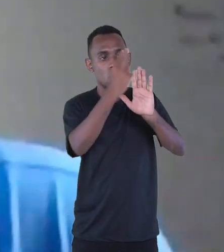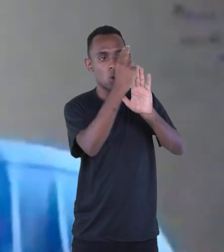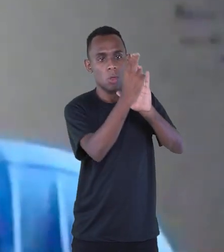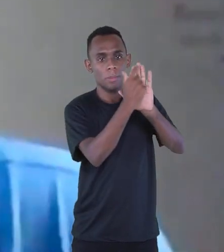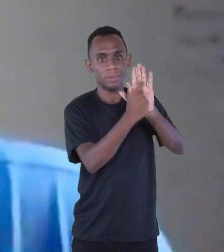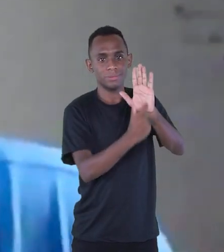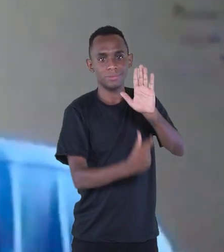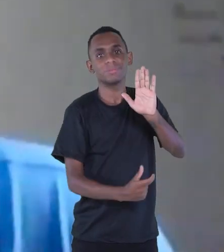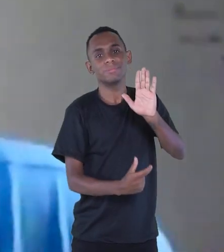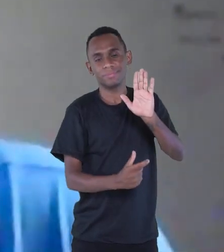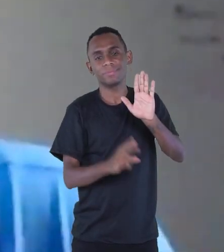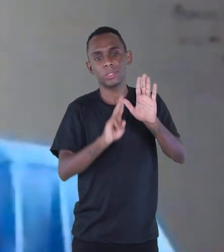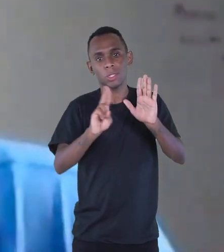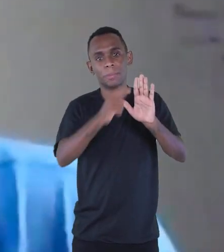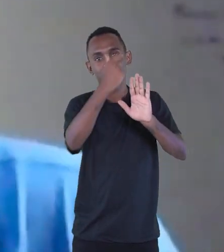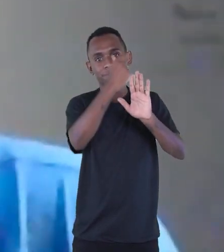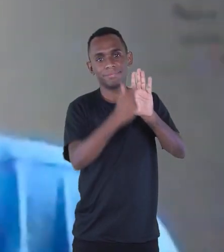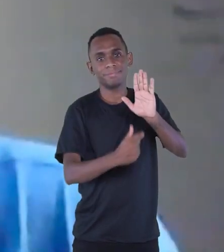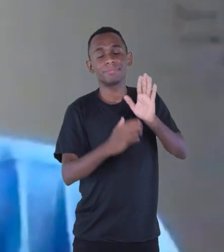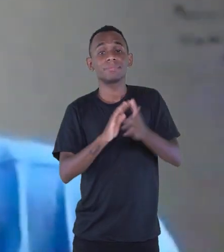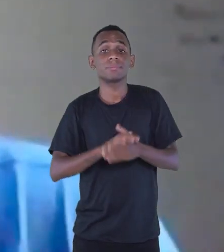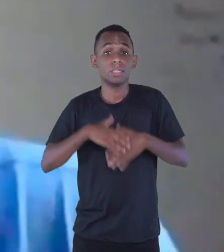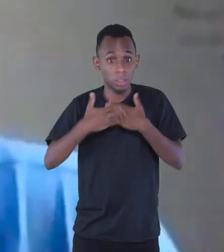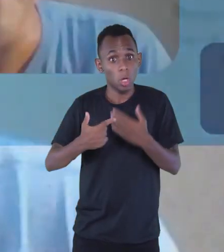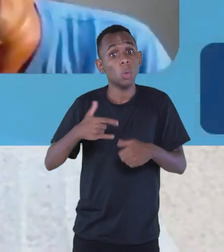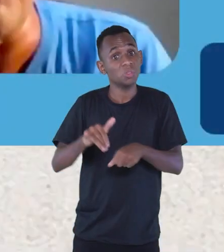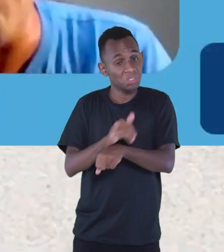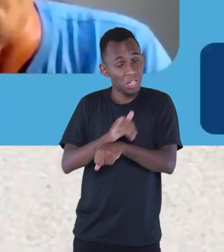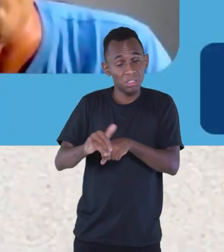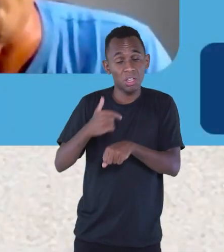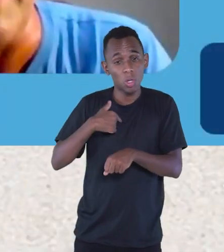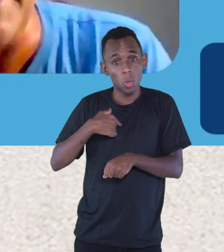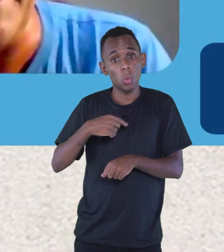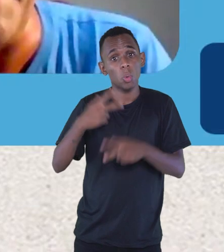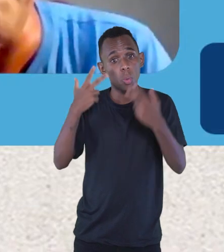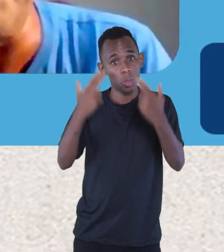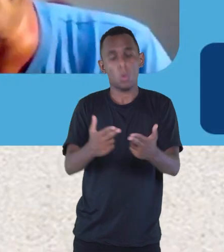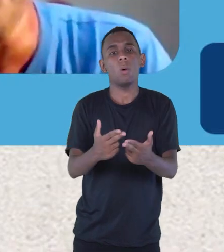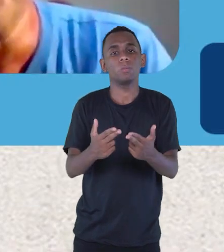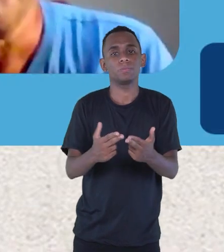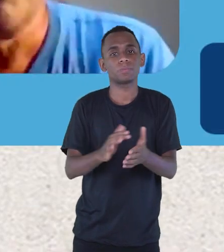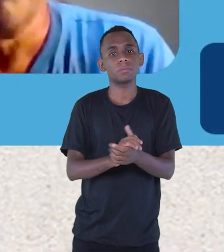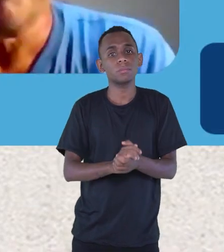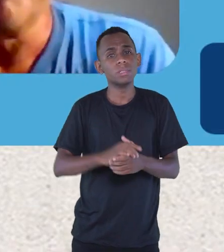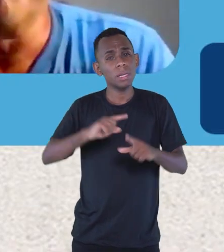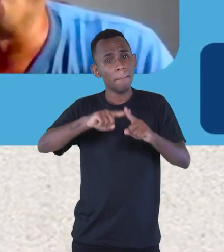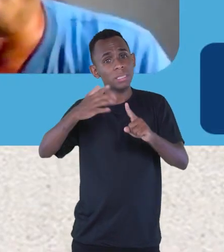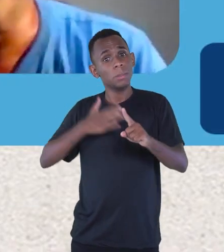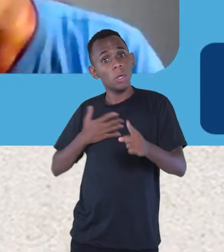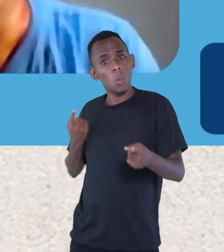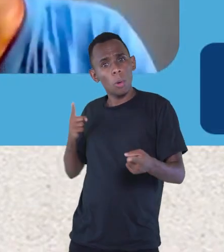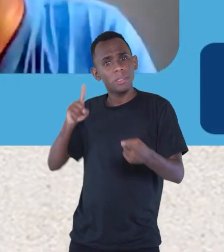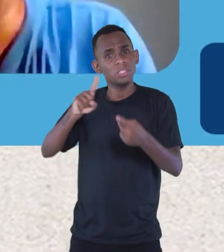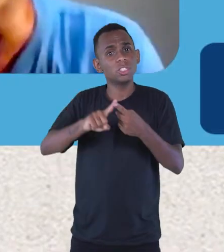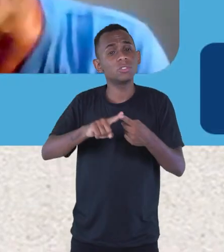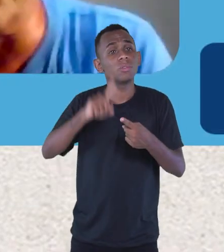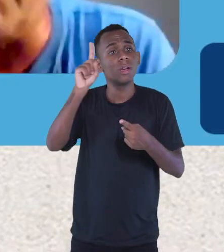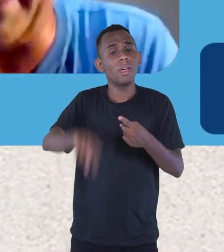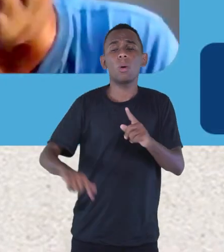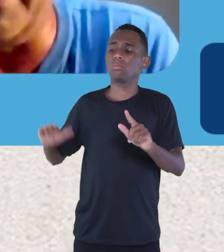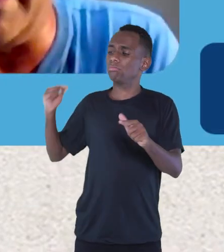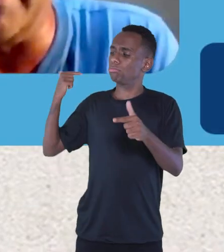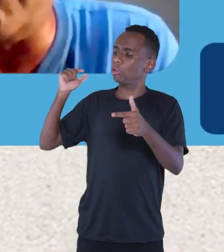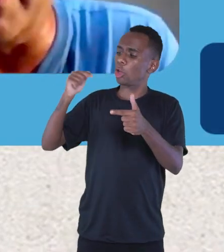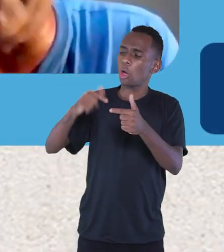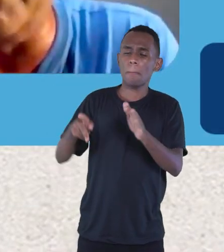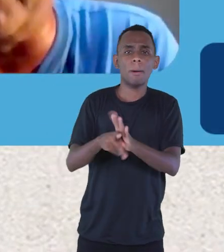lá. Então, eu uso isso mais como uma... Tradição do cordel. Uma tradição